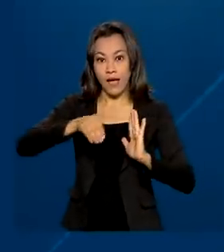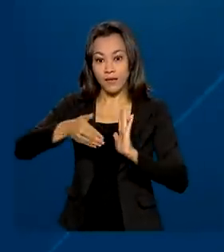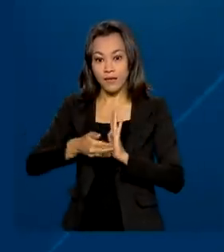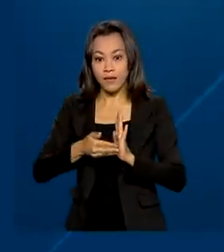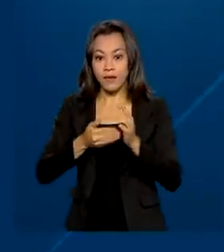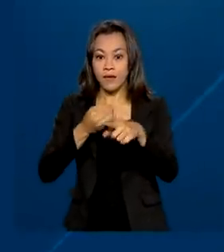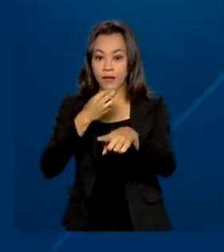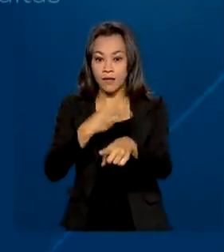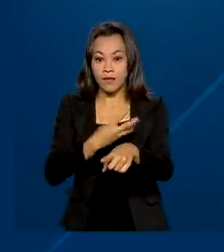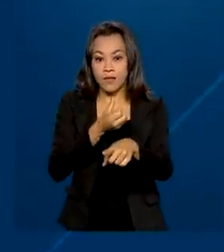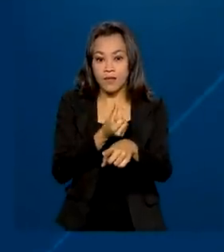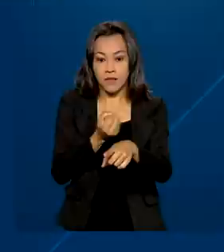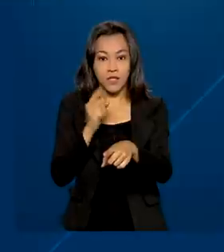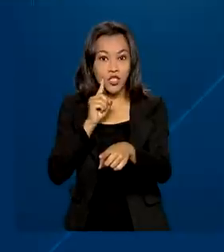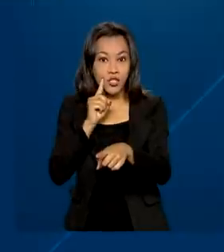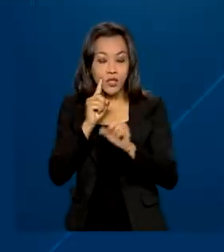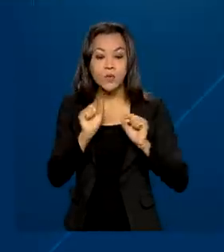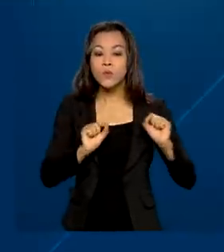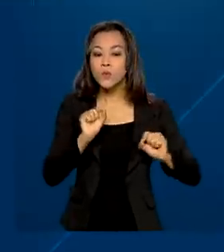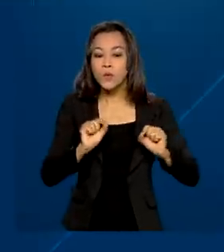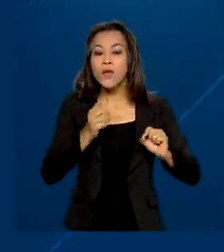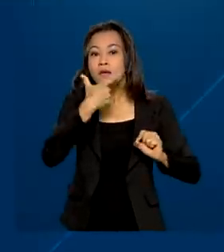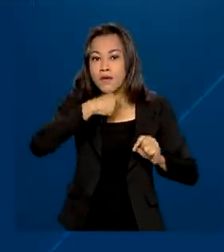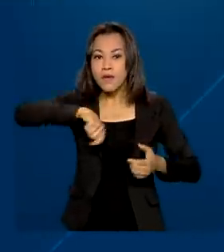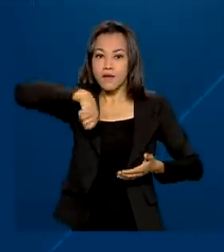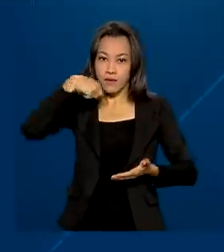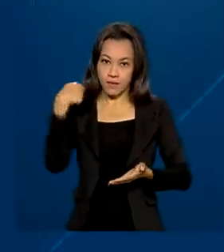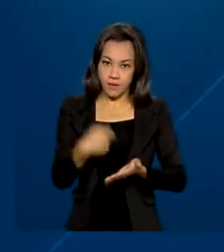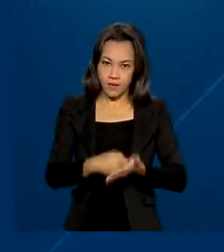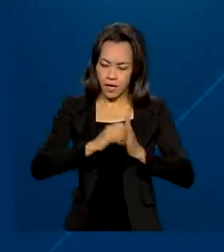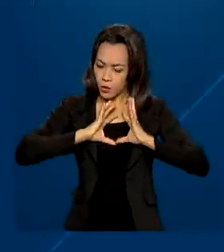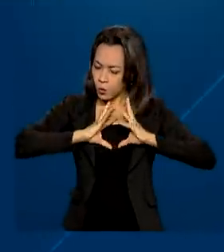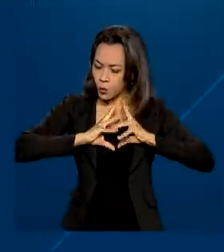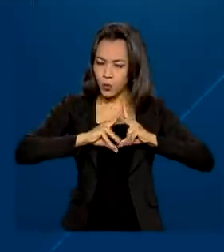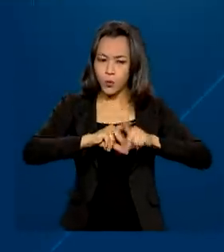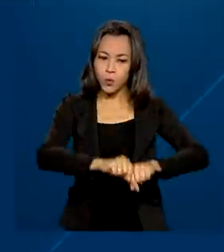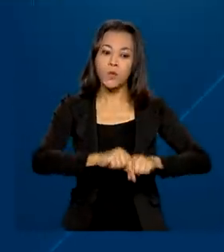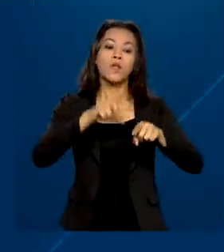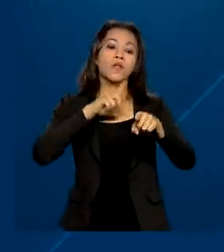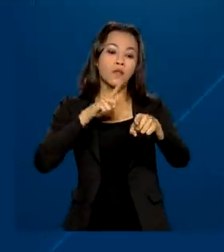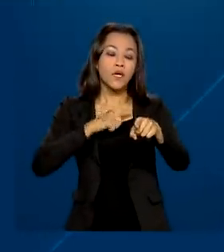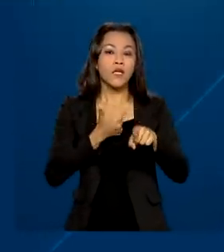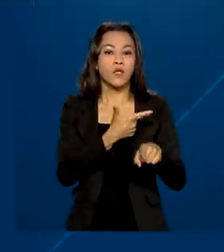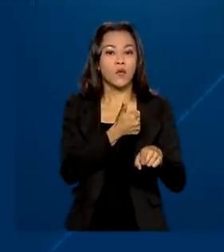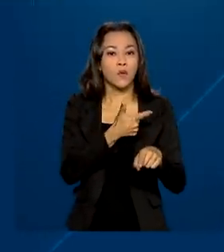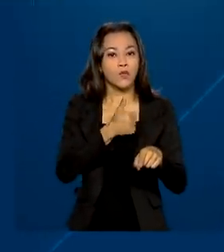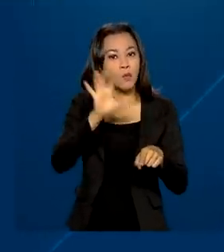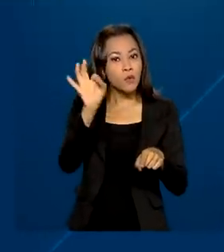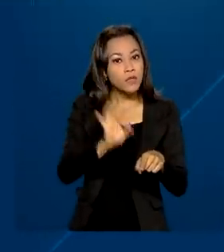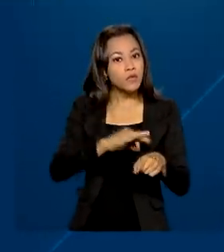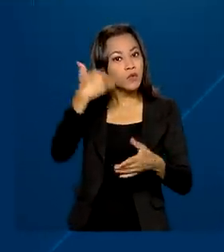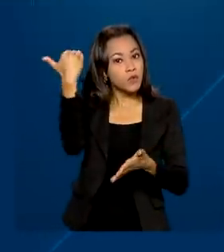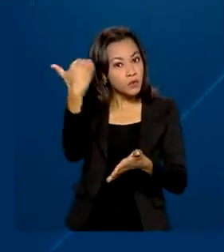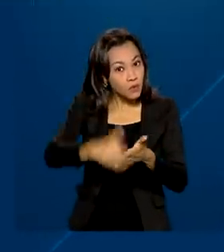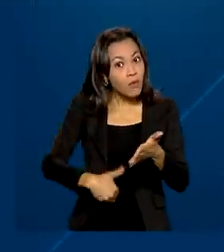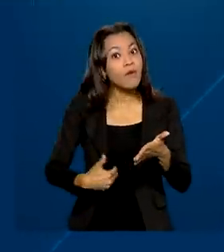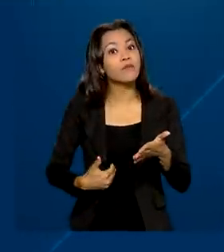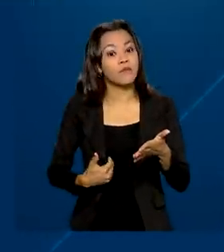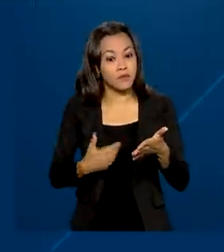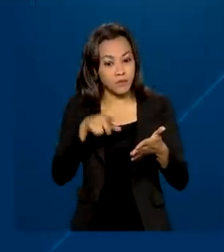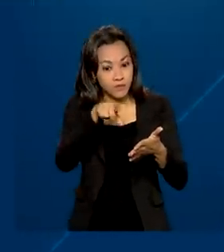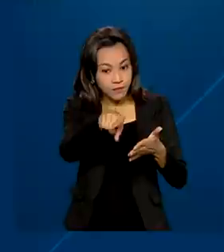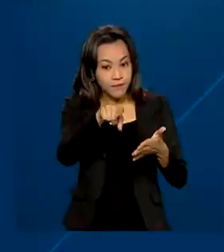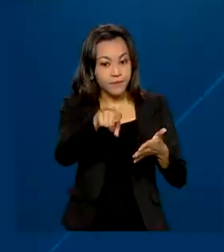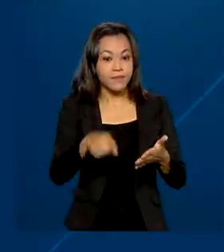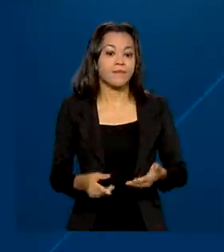360 dias, quem quitar a dívida integralmente terá até 12% de desconto sobre o